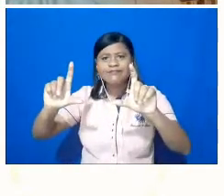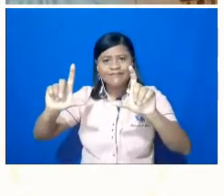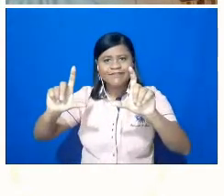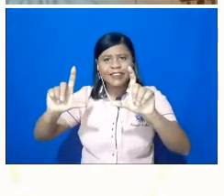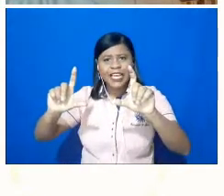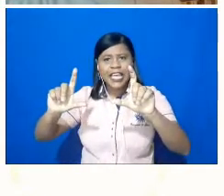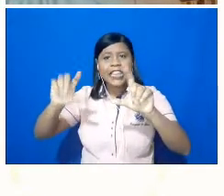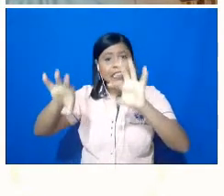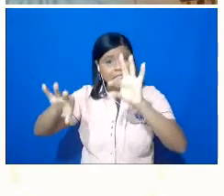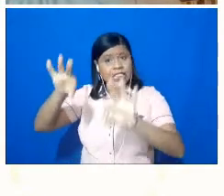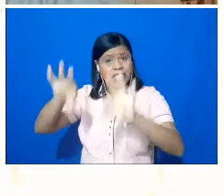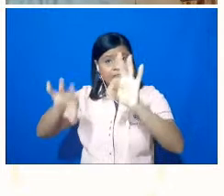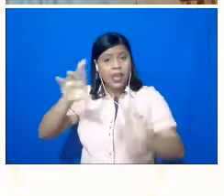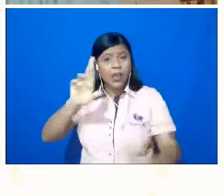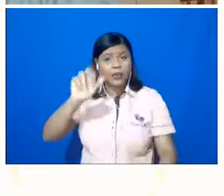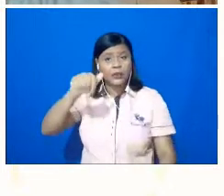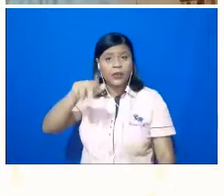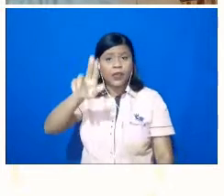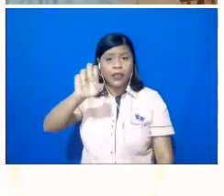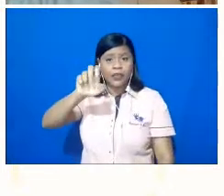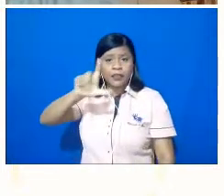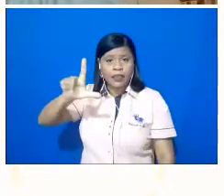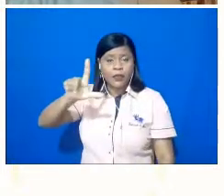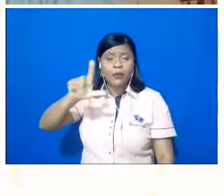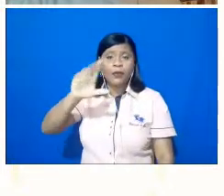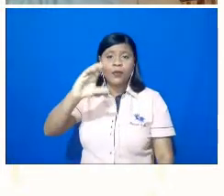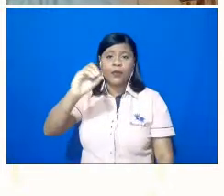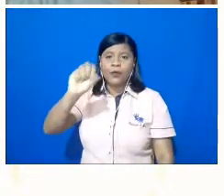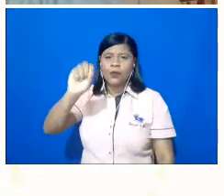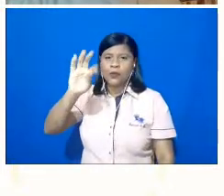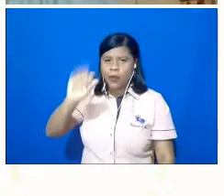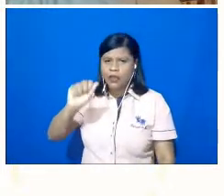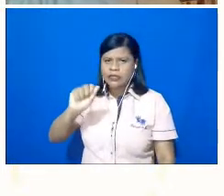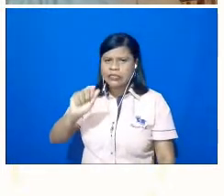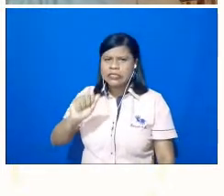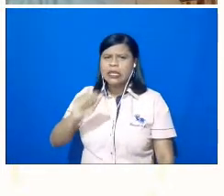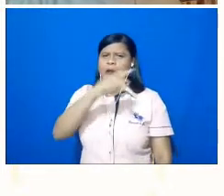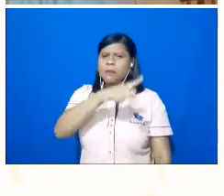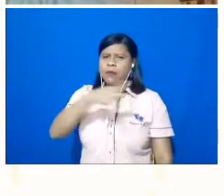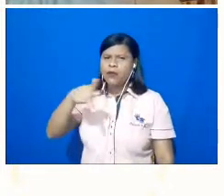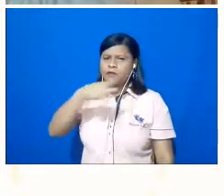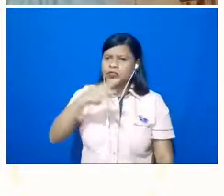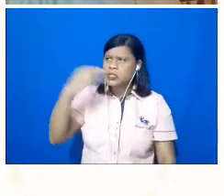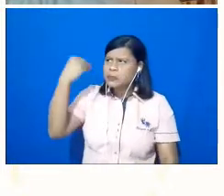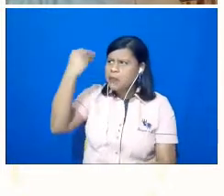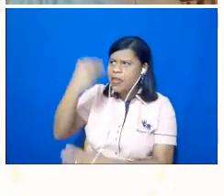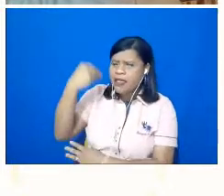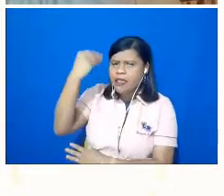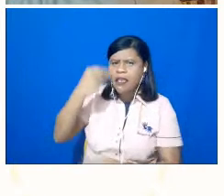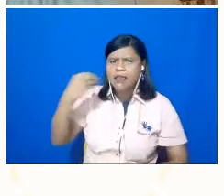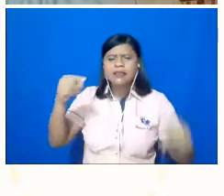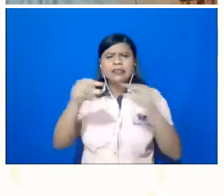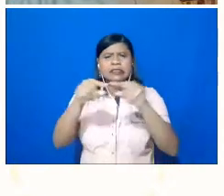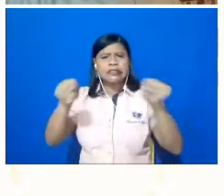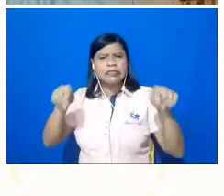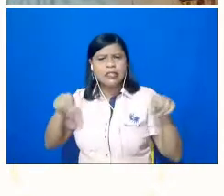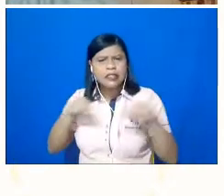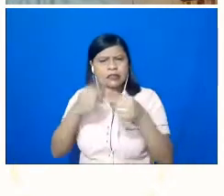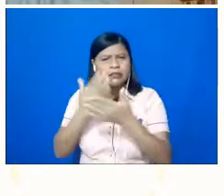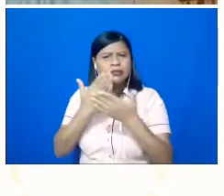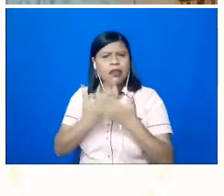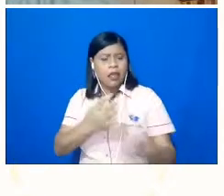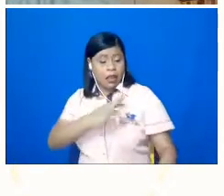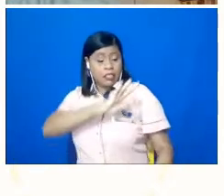o professor Basso, com a experiência, tanto de sala de aula, quanto o conhecimento técnico, ocupou todo